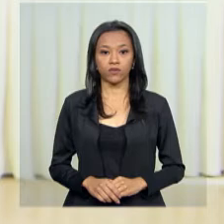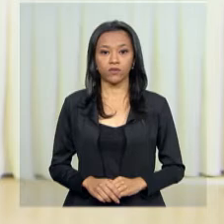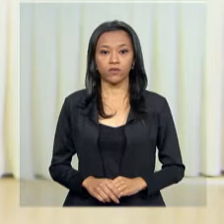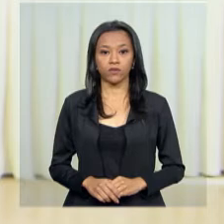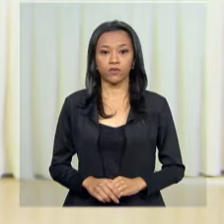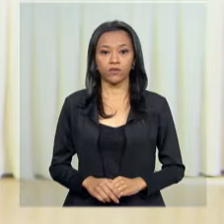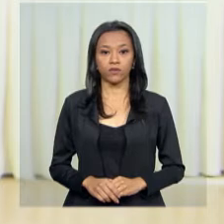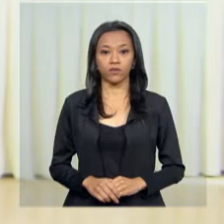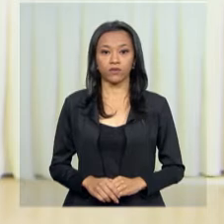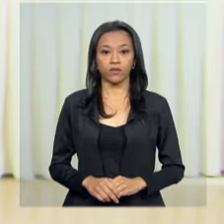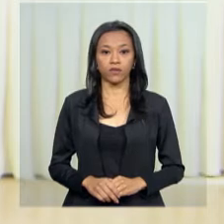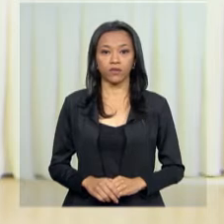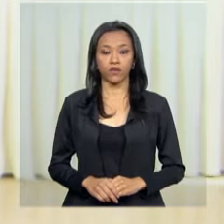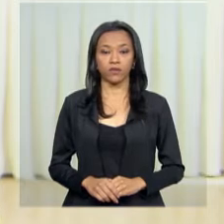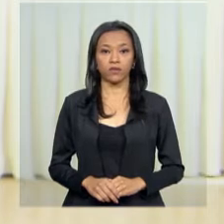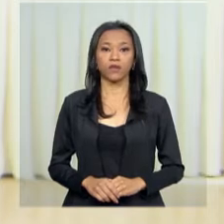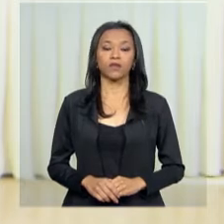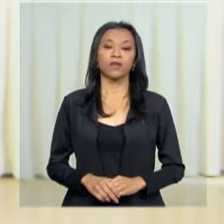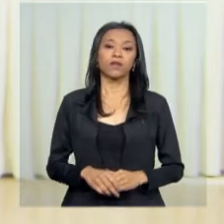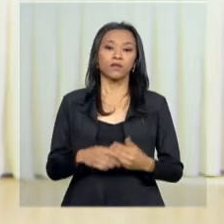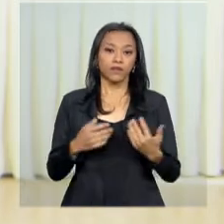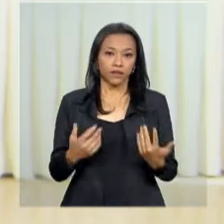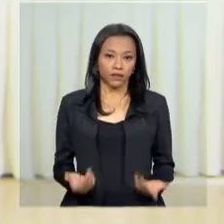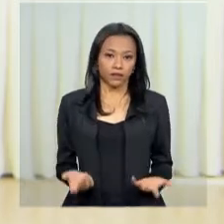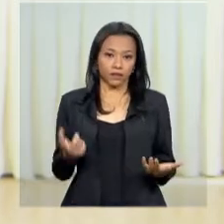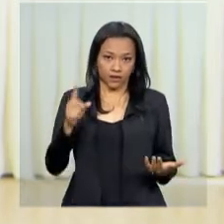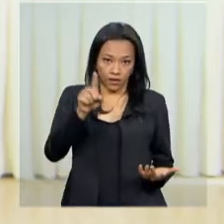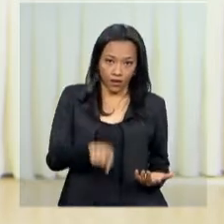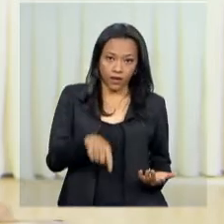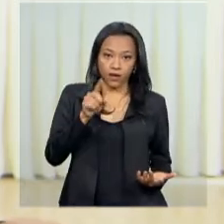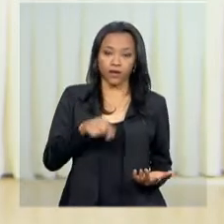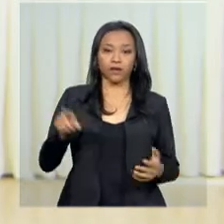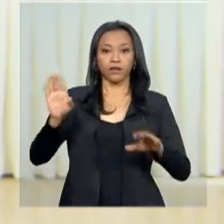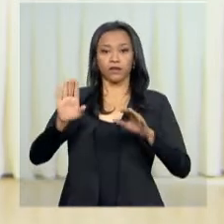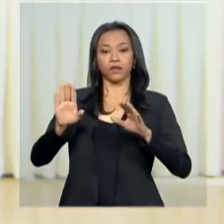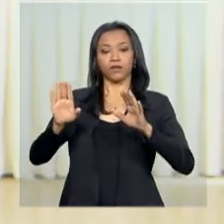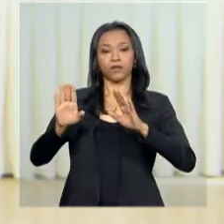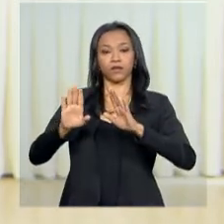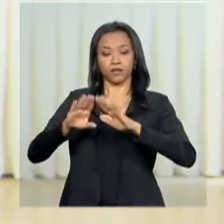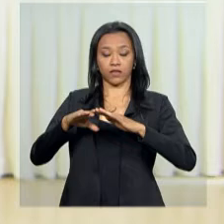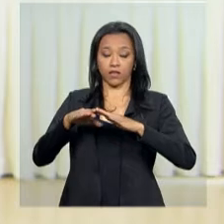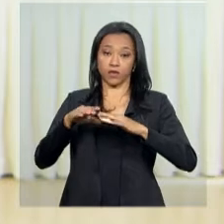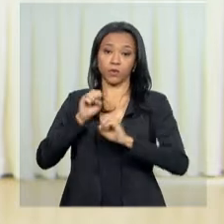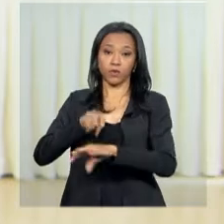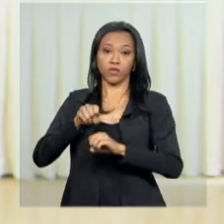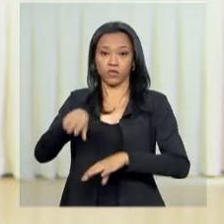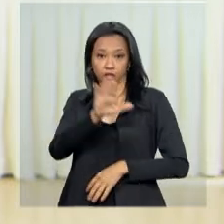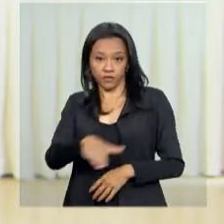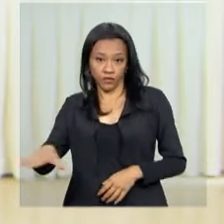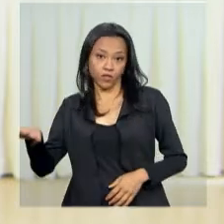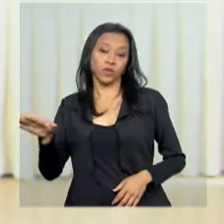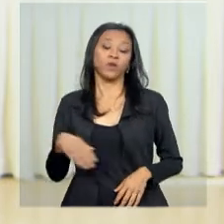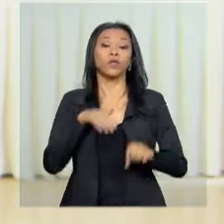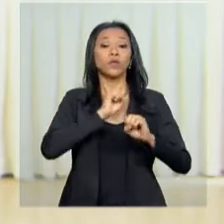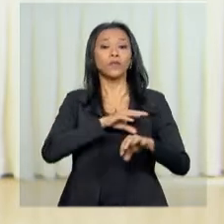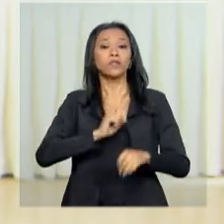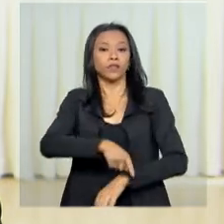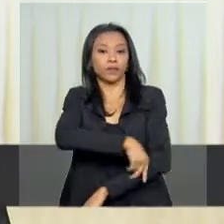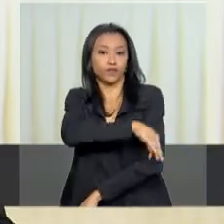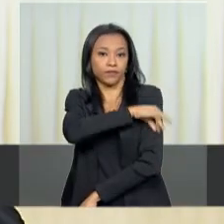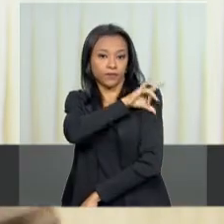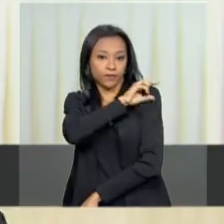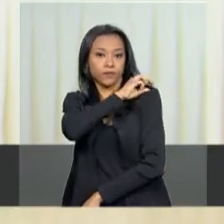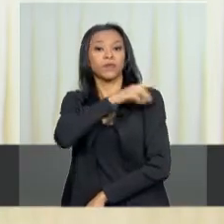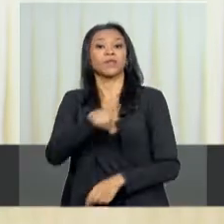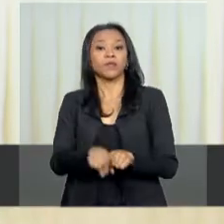IDEB. Educação Básica é a união, é a junção entre as escolas, a educação infantil, educação, ensino fundamental e também o ensino